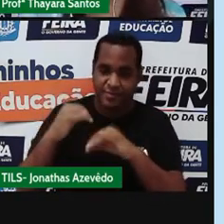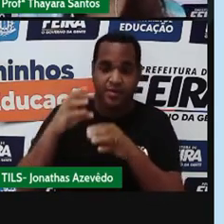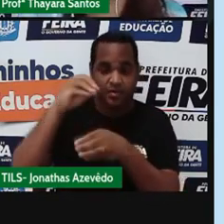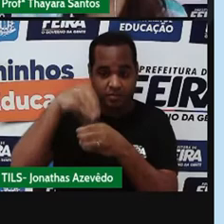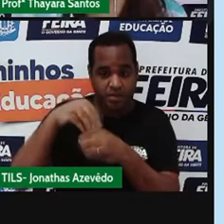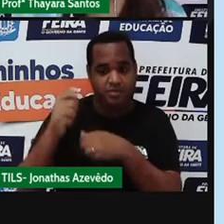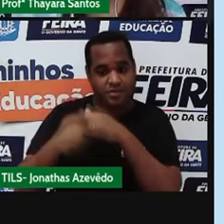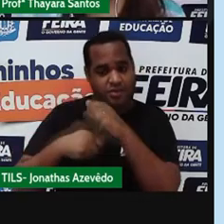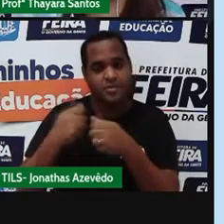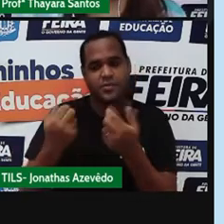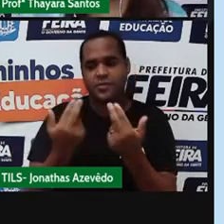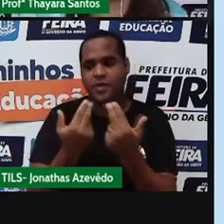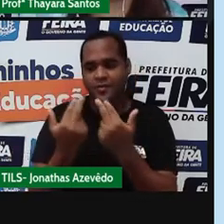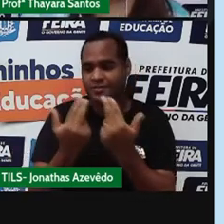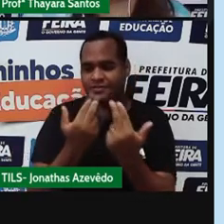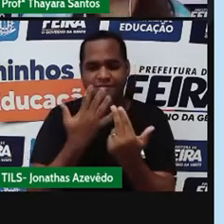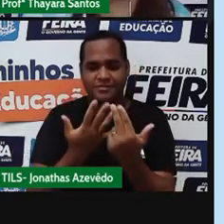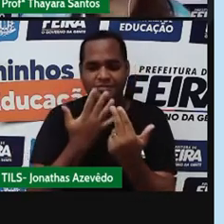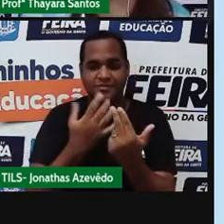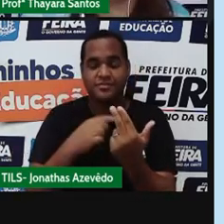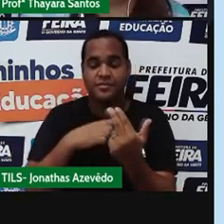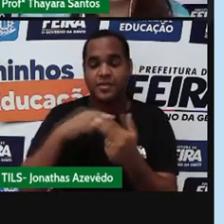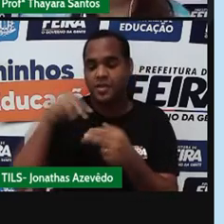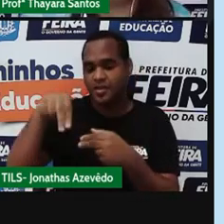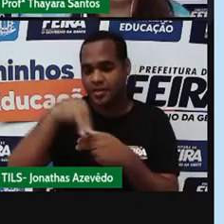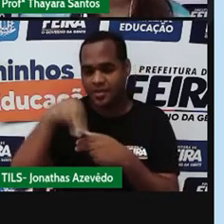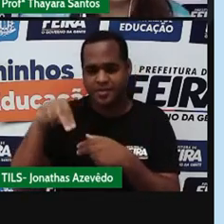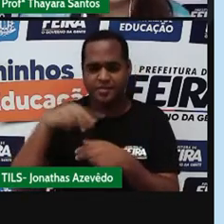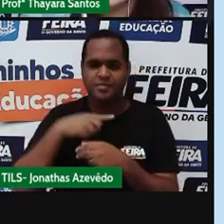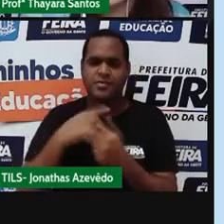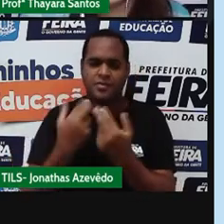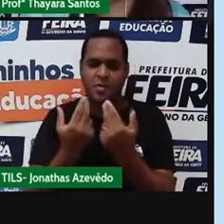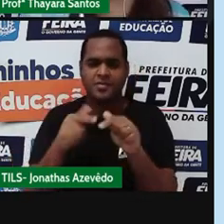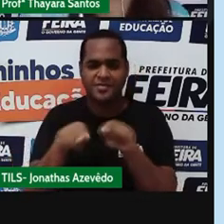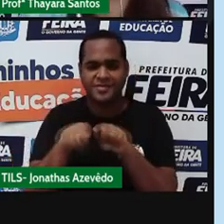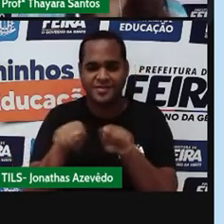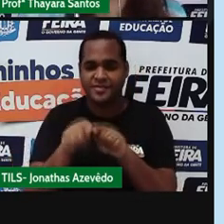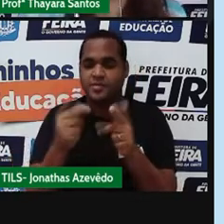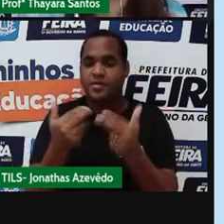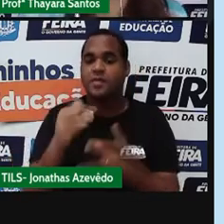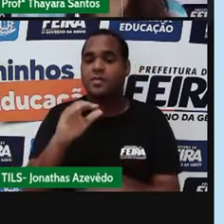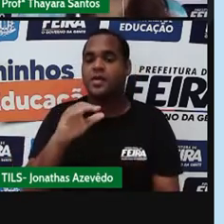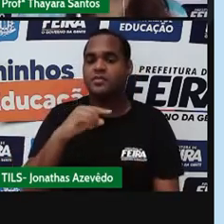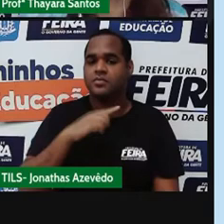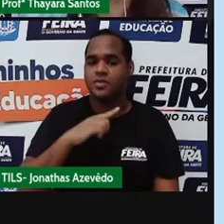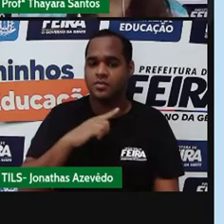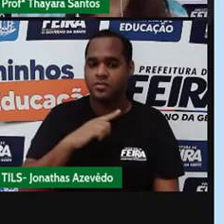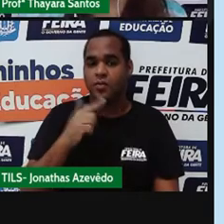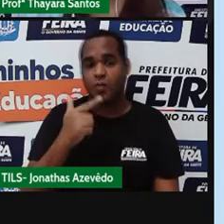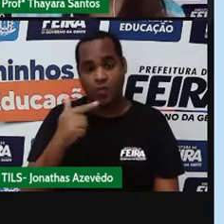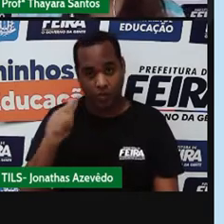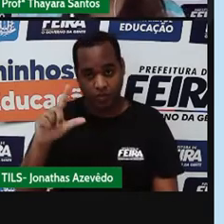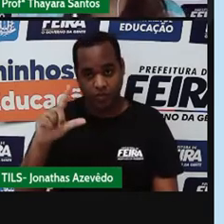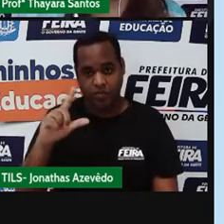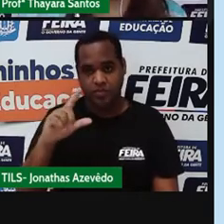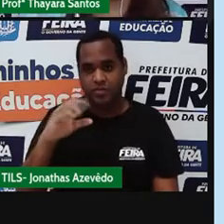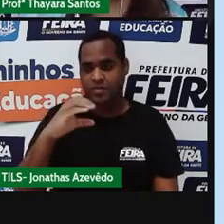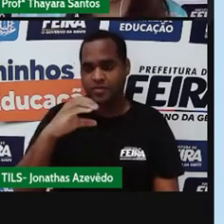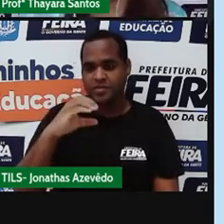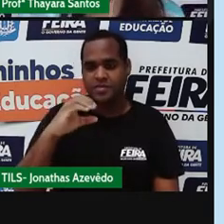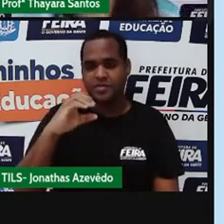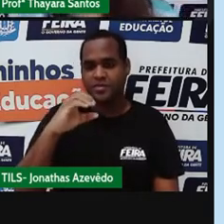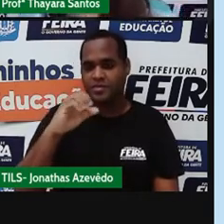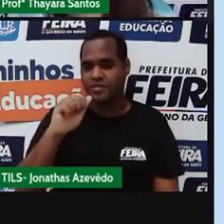também. No caso do gás nitrogênio também. Já aqui no caso do gás carbônico, não. Eu tenho um átomo